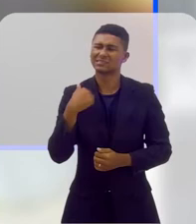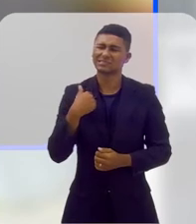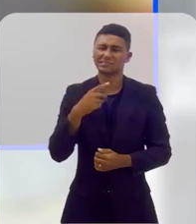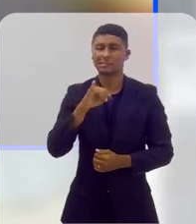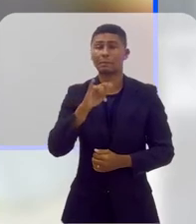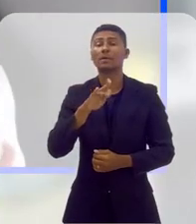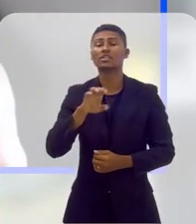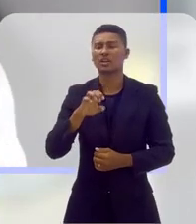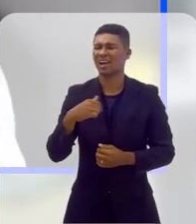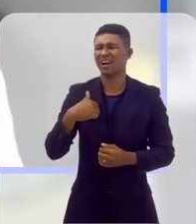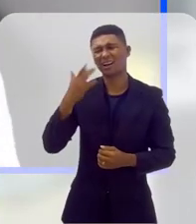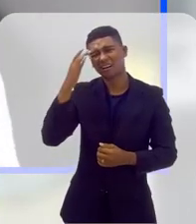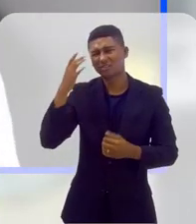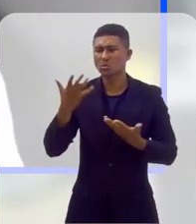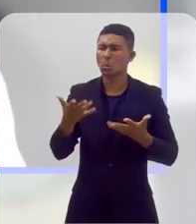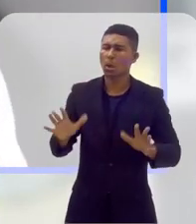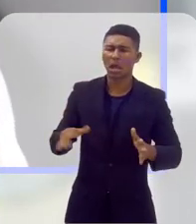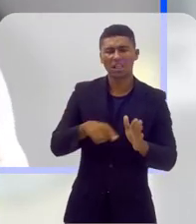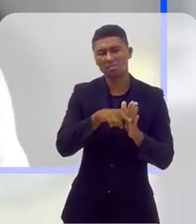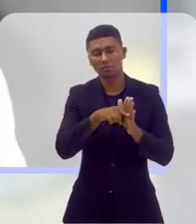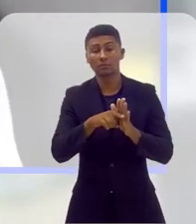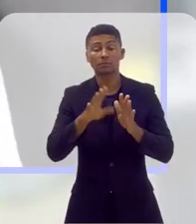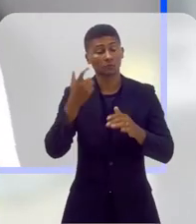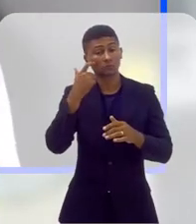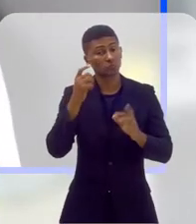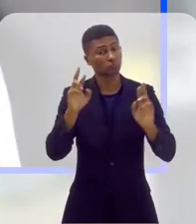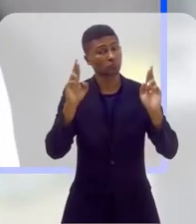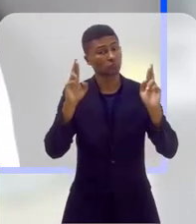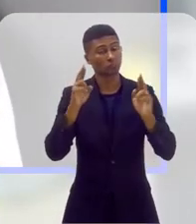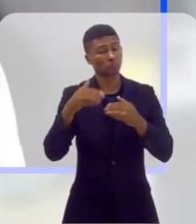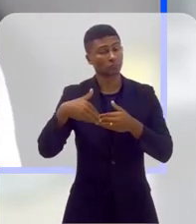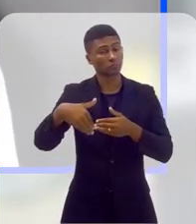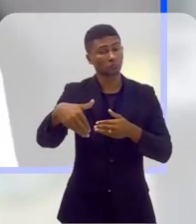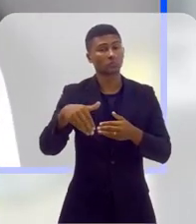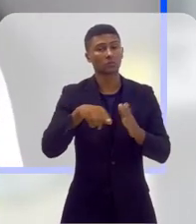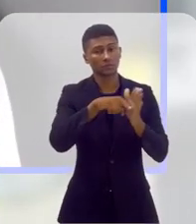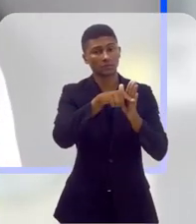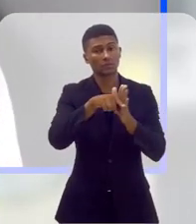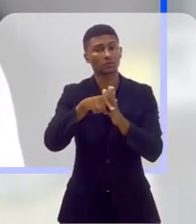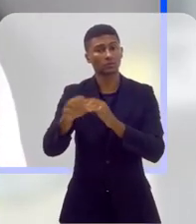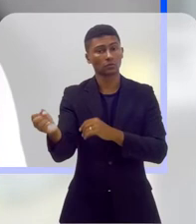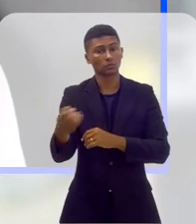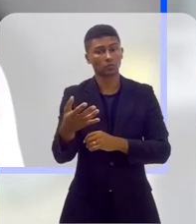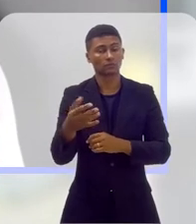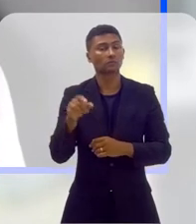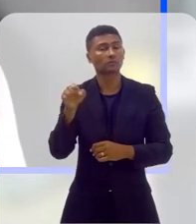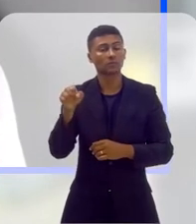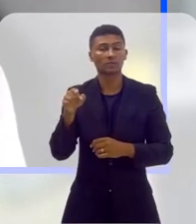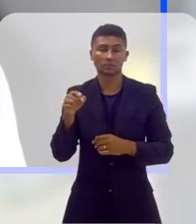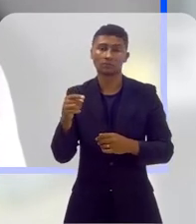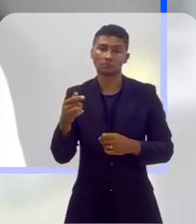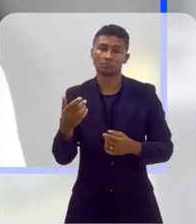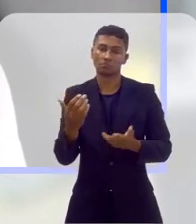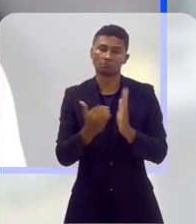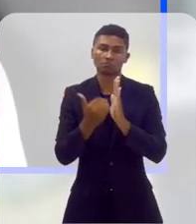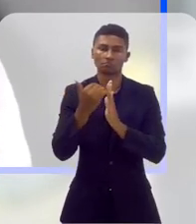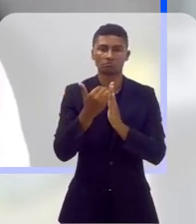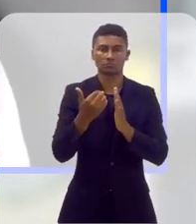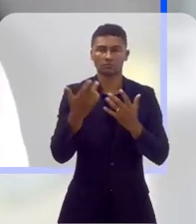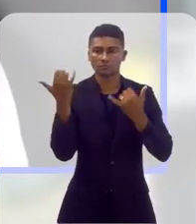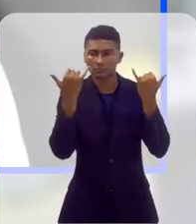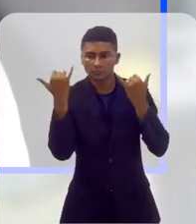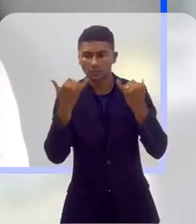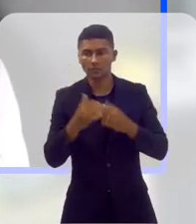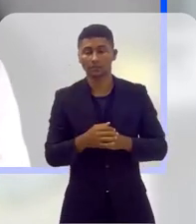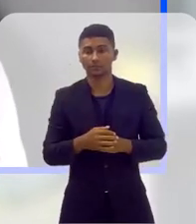fazer isso. Espero que para o próximo censo, que agora deve ser urgente isso, ele comece a falar a respeito. Ele começou